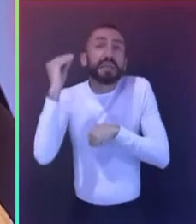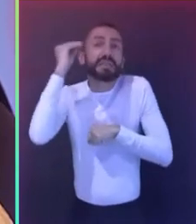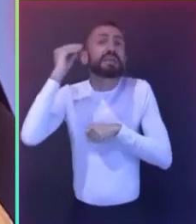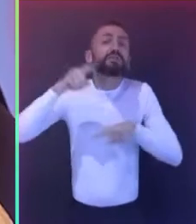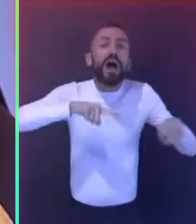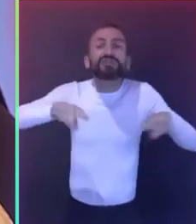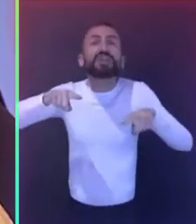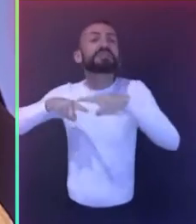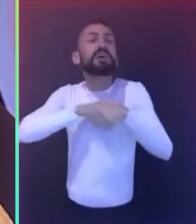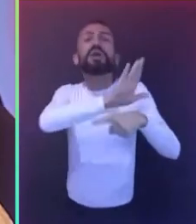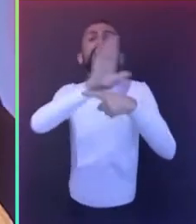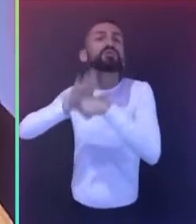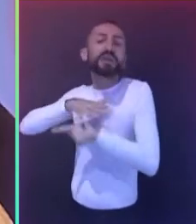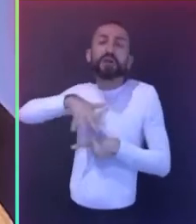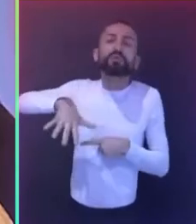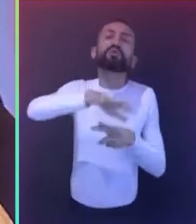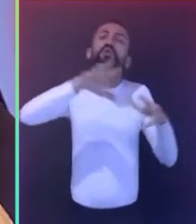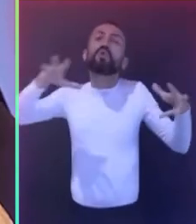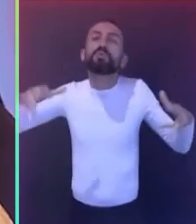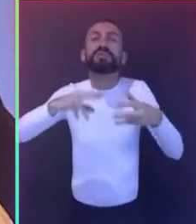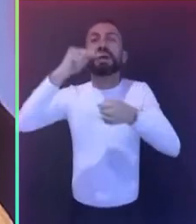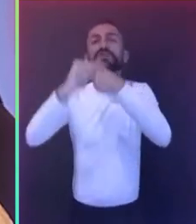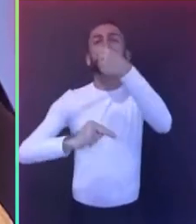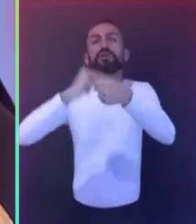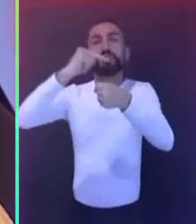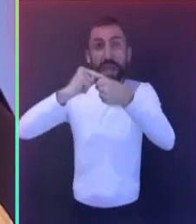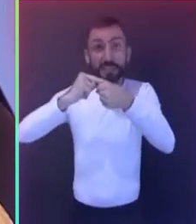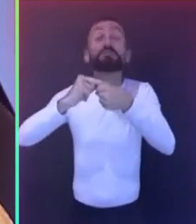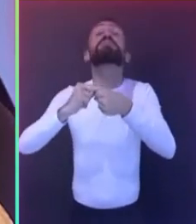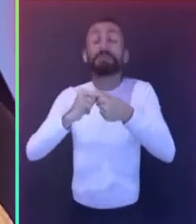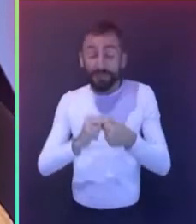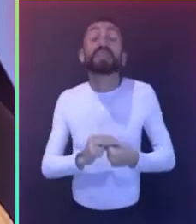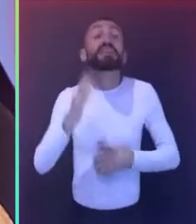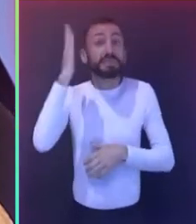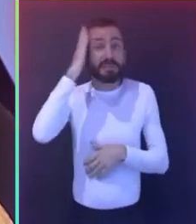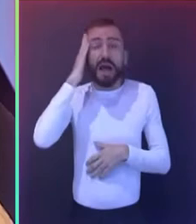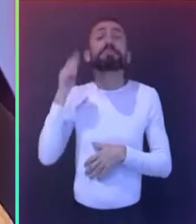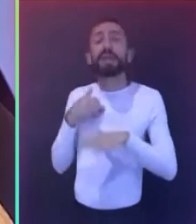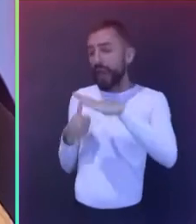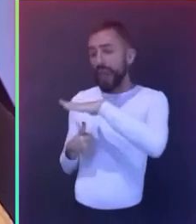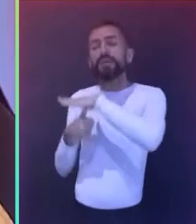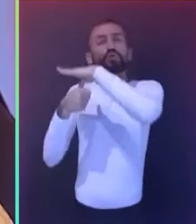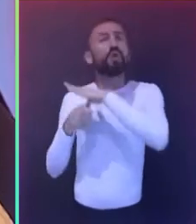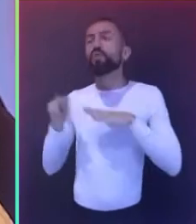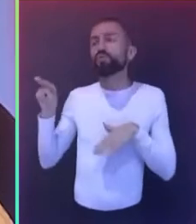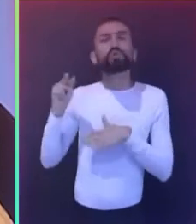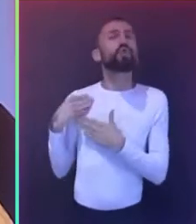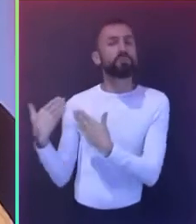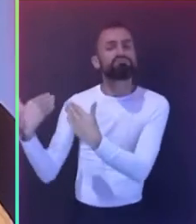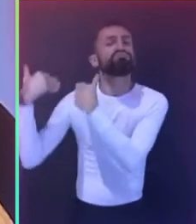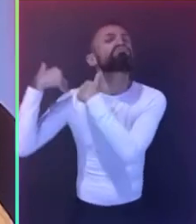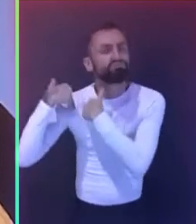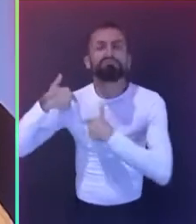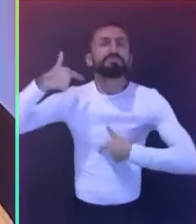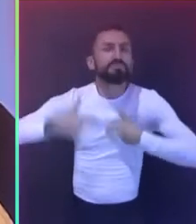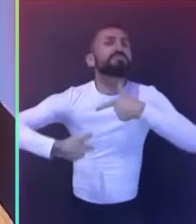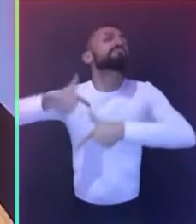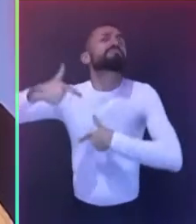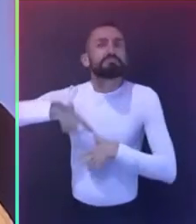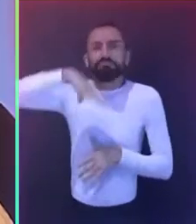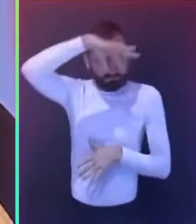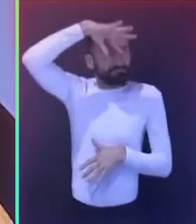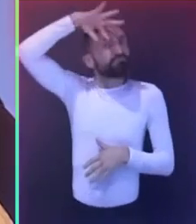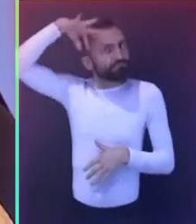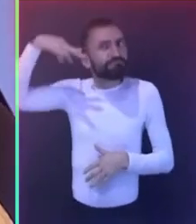e a toda a comunidade unespiana e que não medem esforços para cumprir seu papel. Quero agradecer